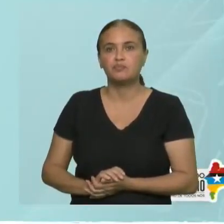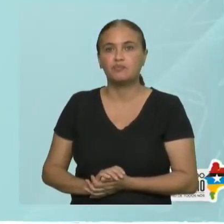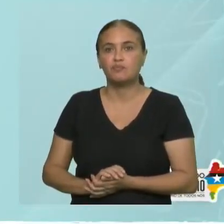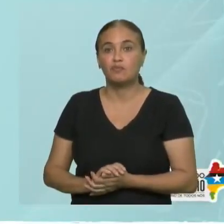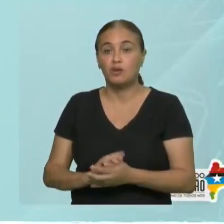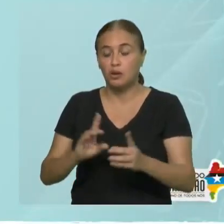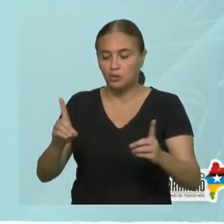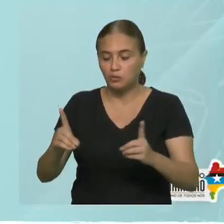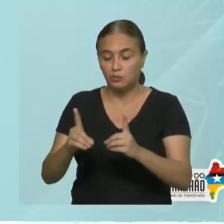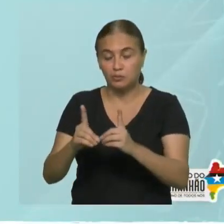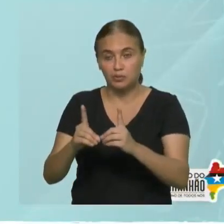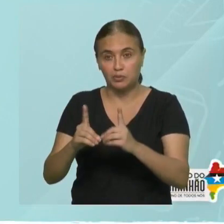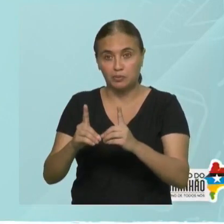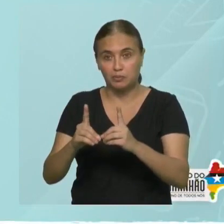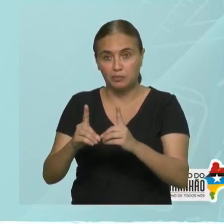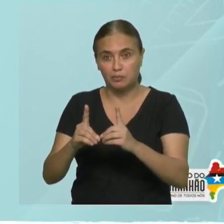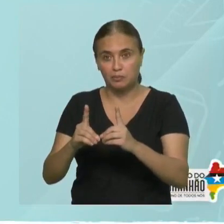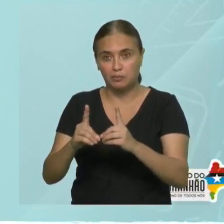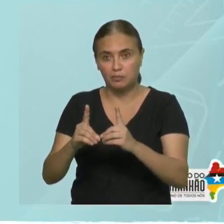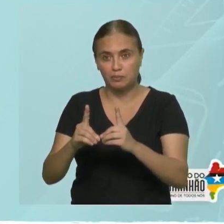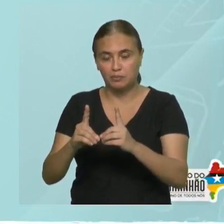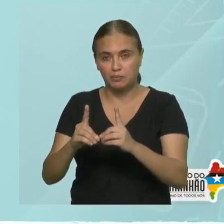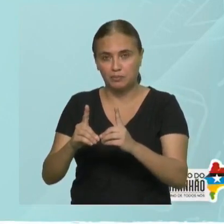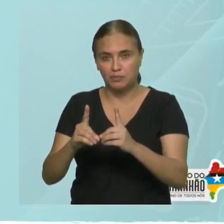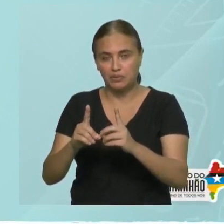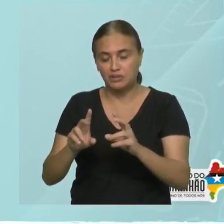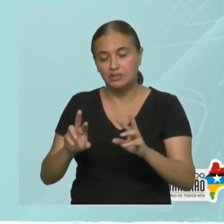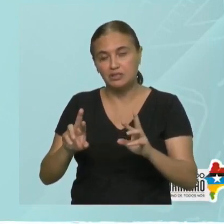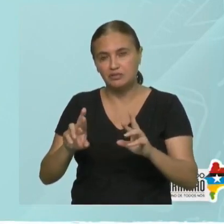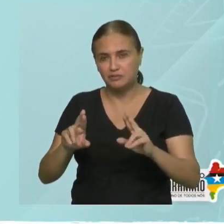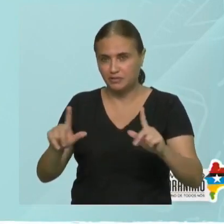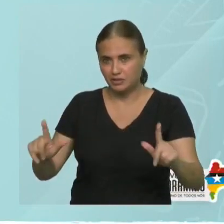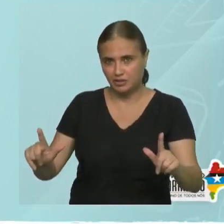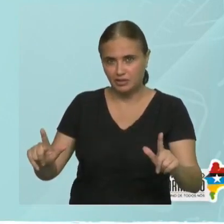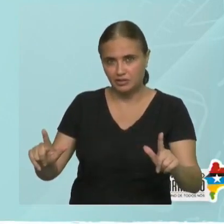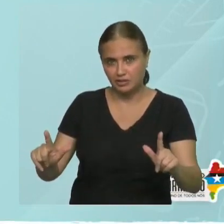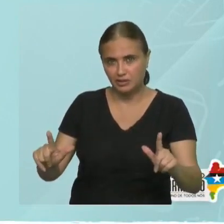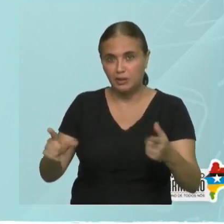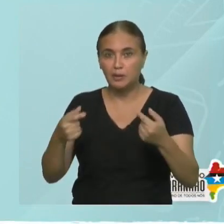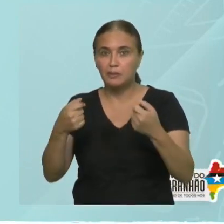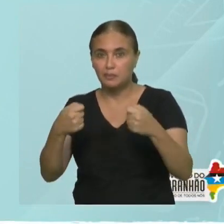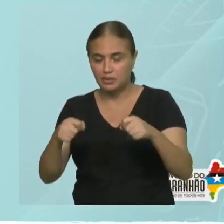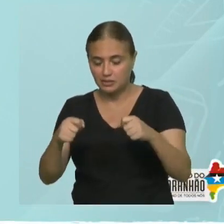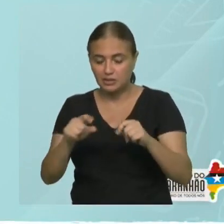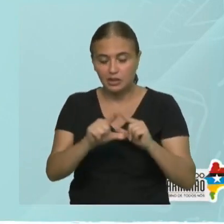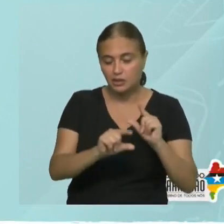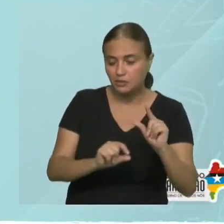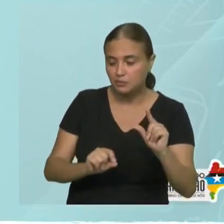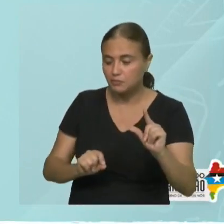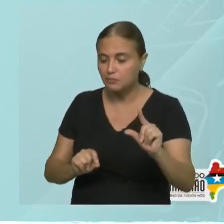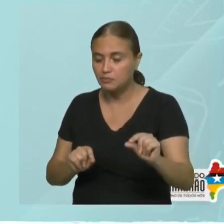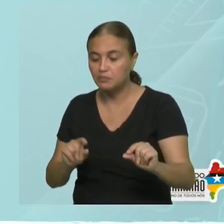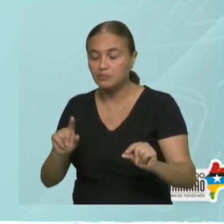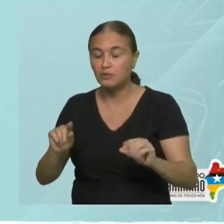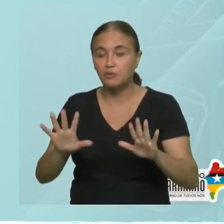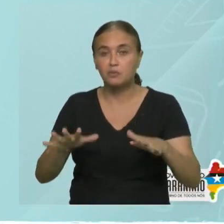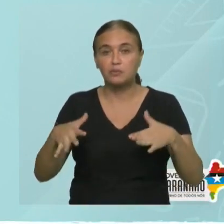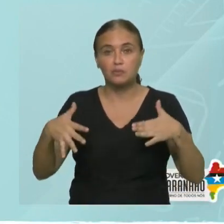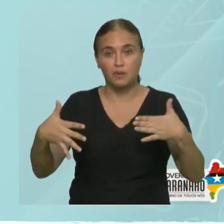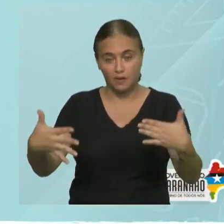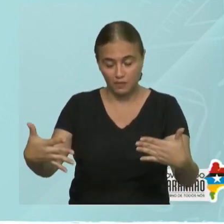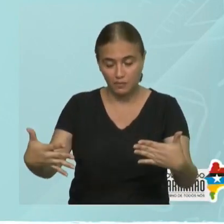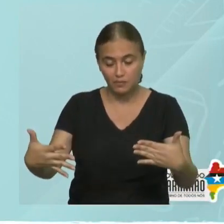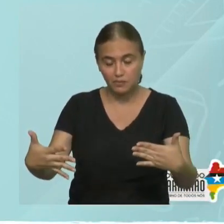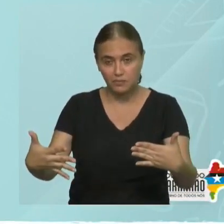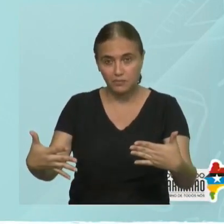de maior módulo. Então, se os sinais são diferentes, você vai ter que pegar um dos dois. Qual deles? O